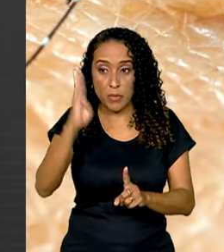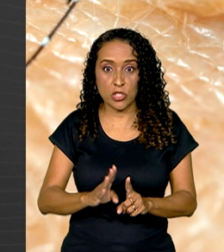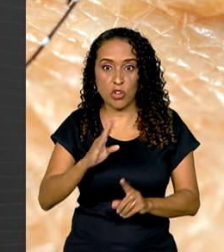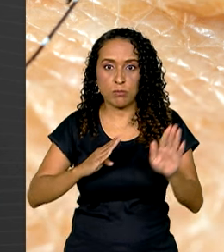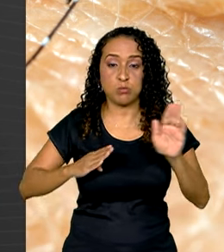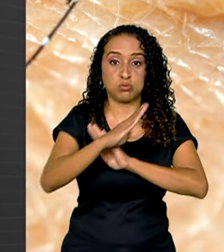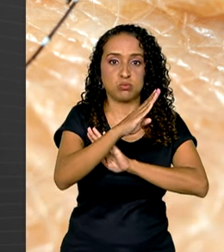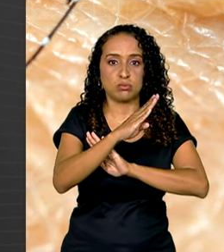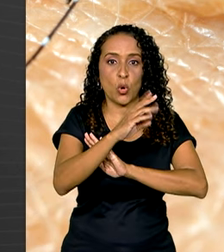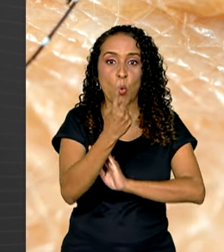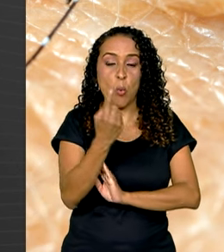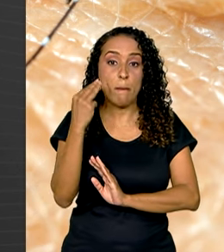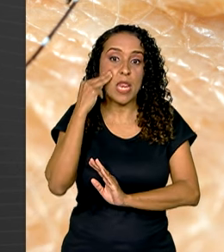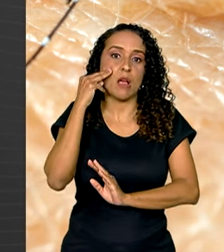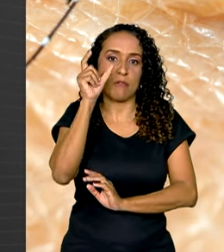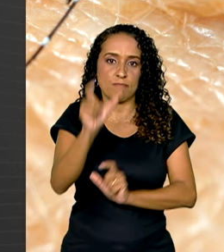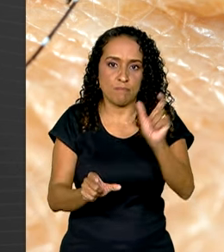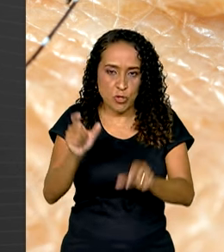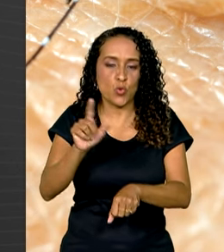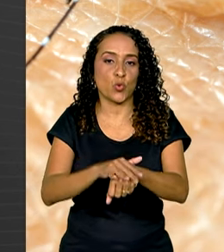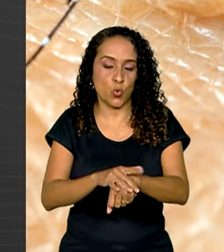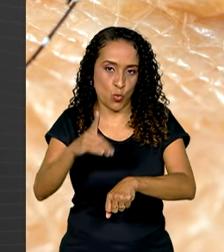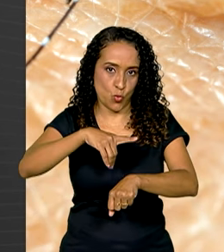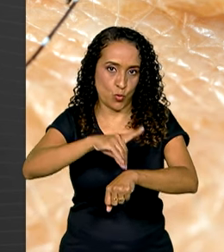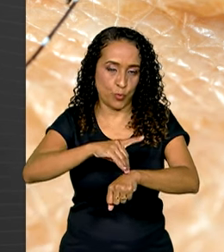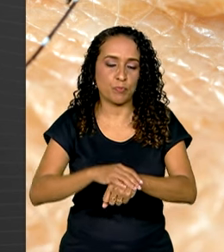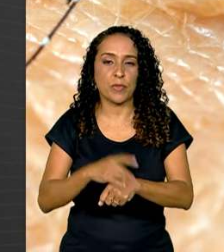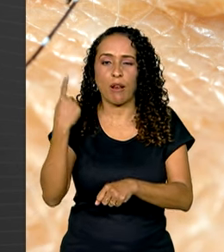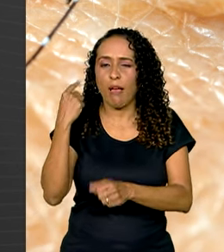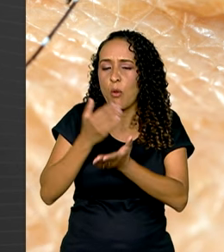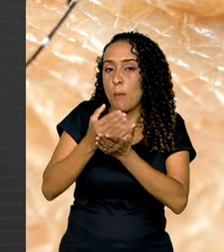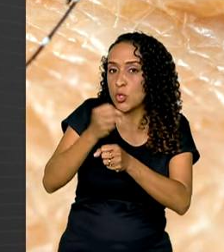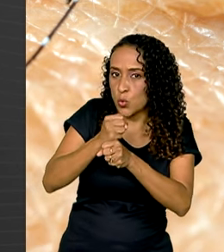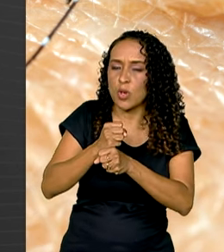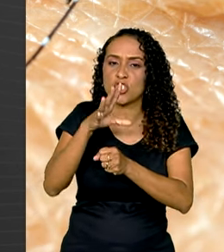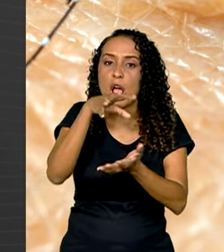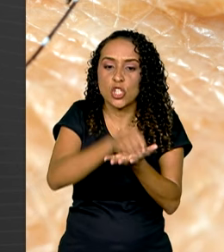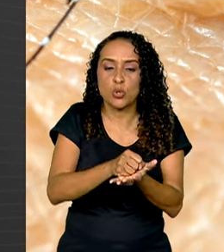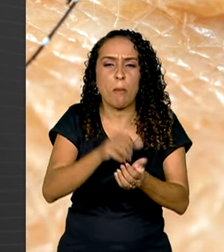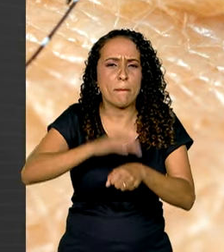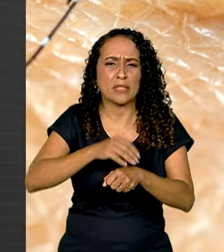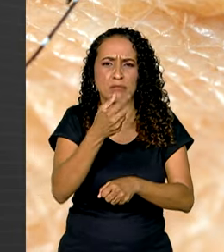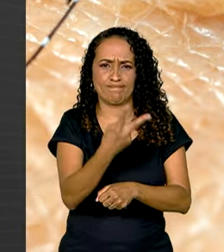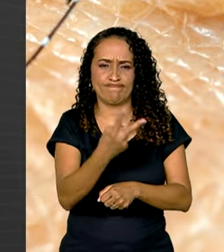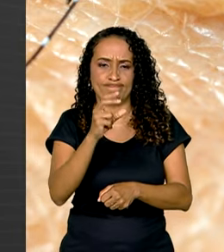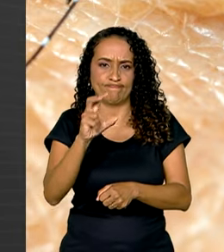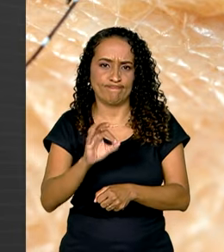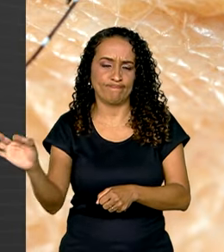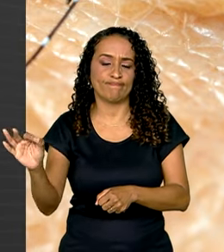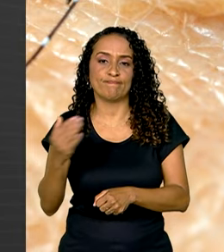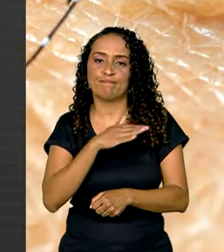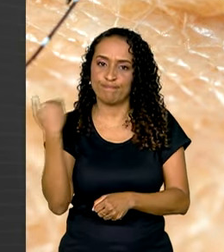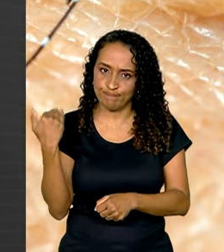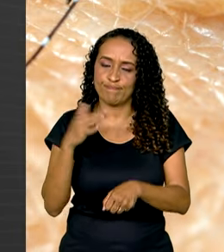já ultrapassou a marca de um milhão de casos de dengue. Desde o início do ano, foram registradas mais de 200 mortes